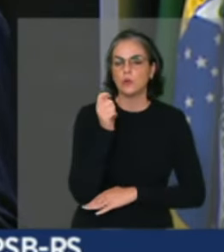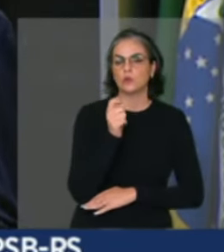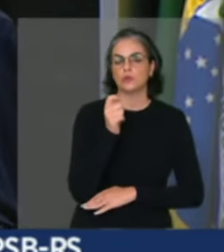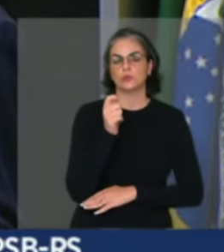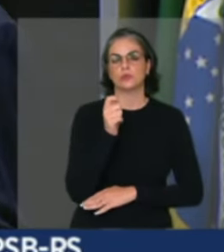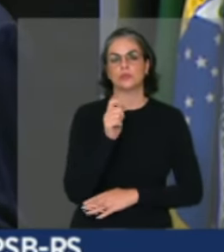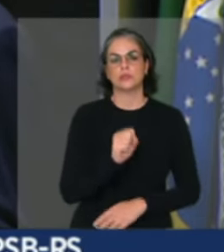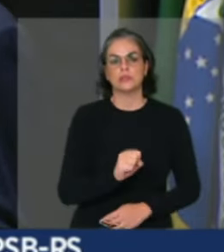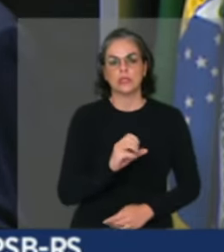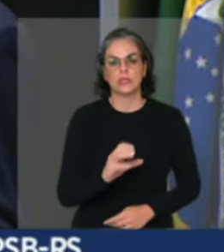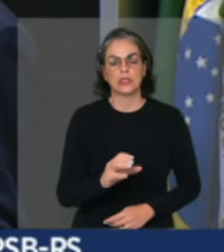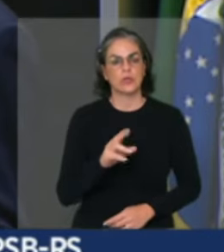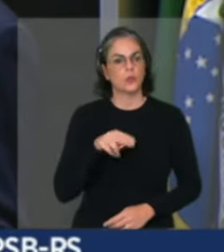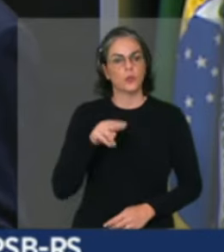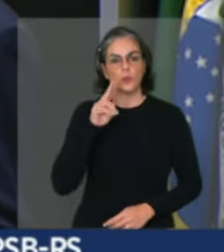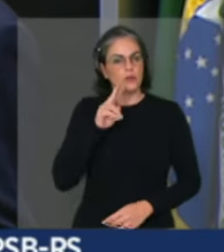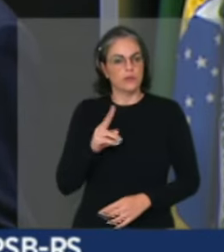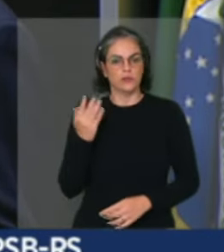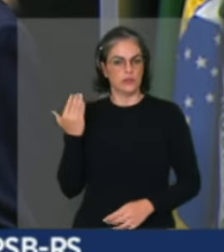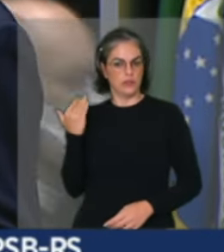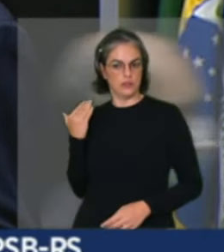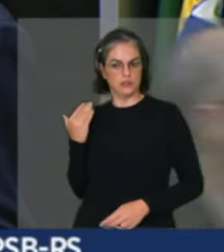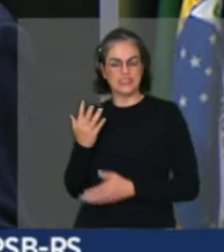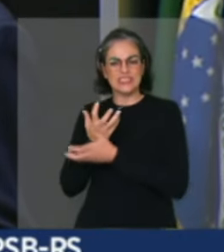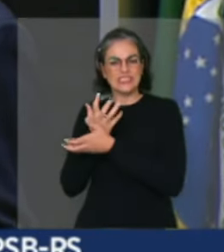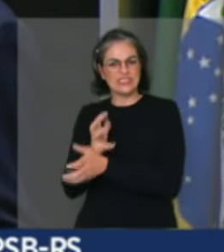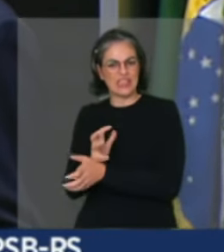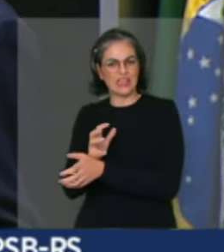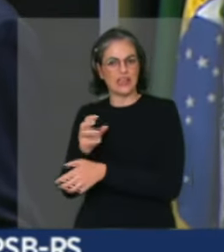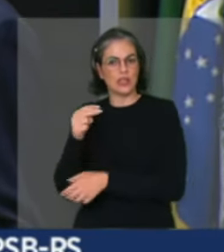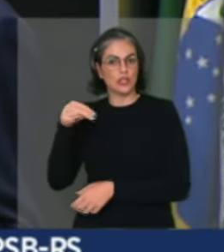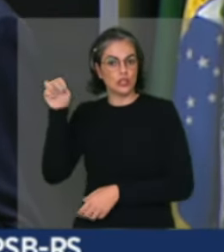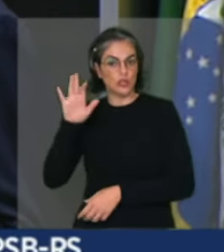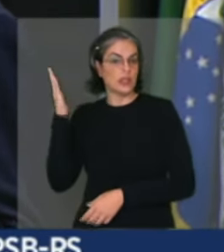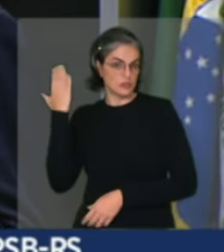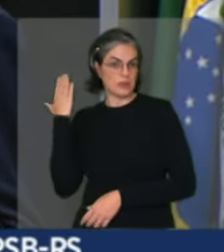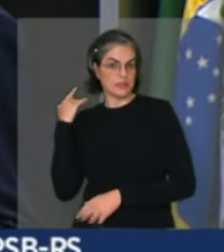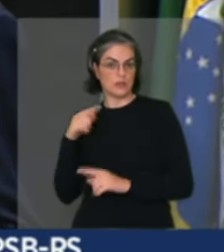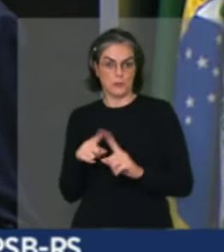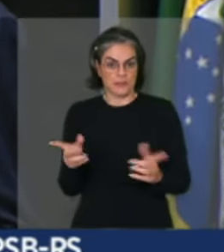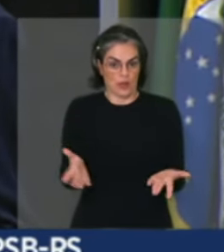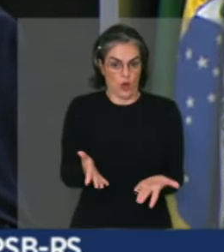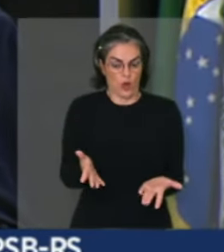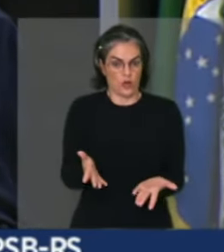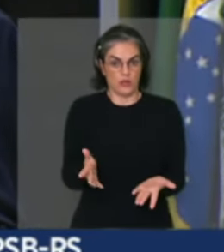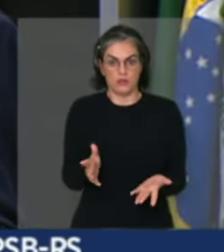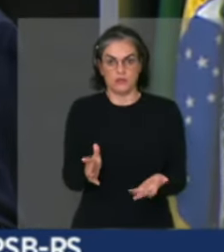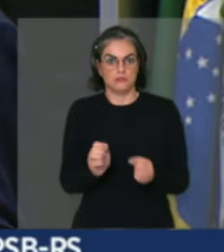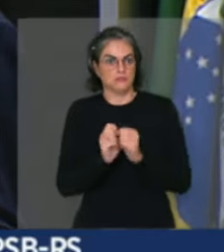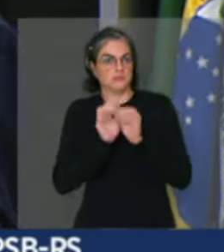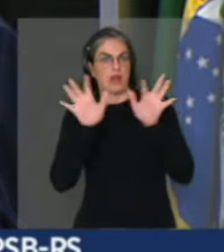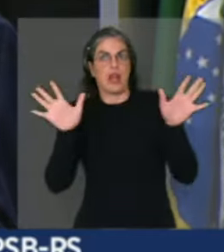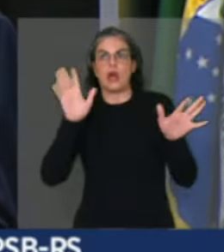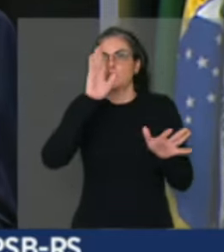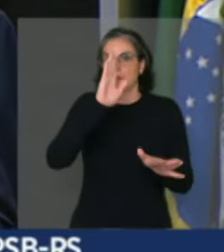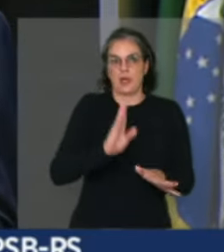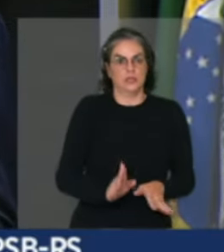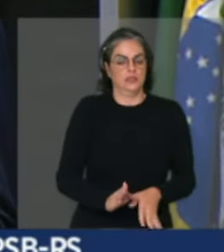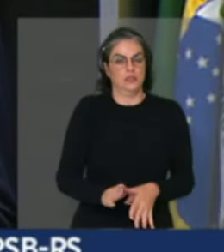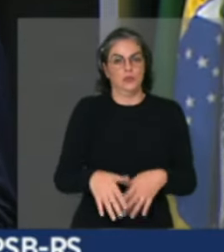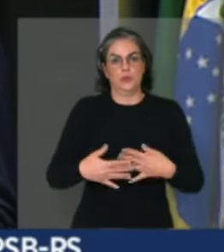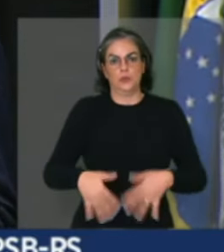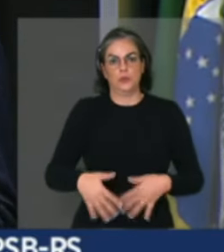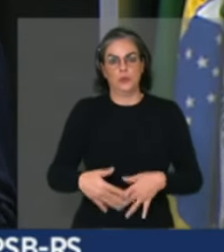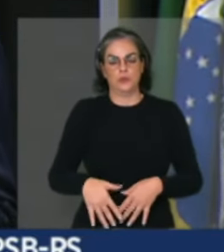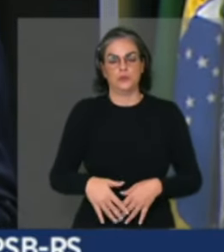Uma vez a seca, deputado Veras, era no Nordeste, agora já está em outras tantas partes desse país. E isso dialoga com